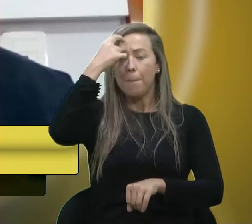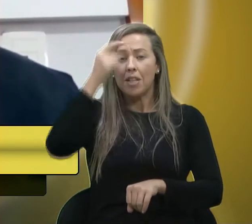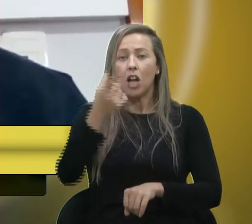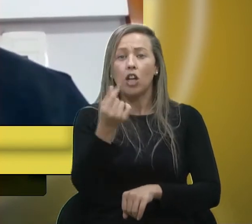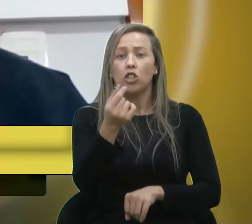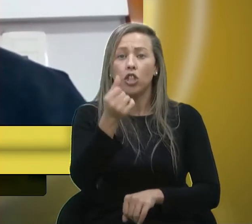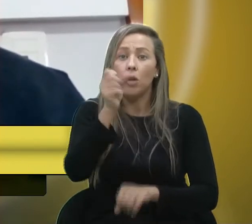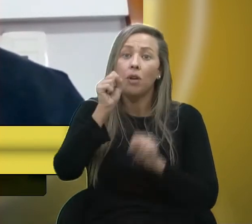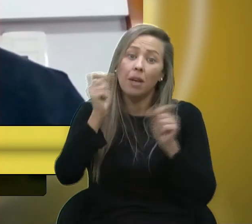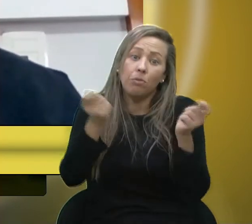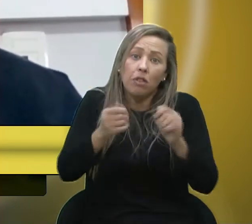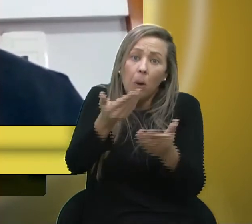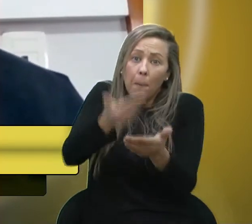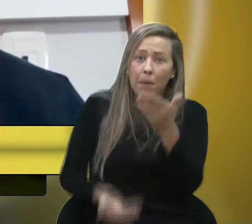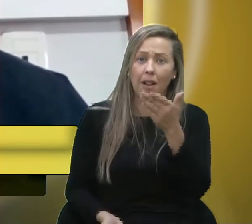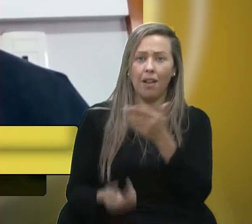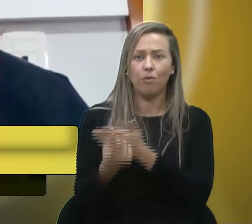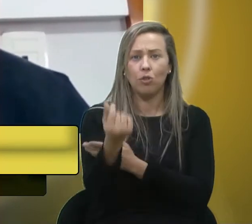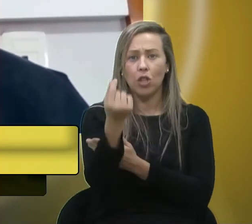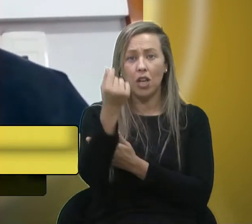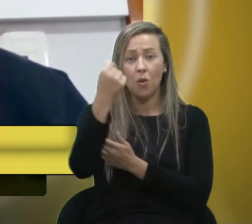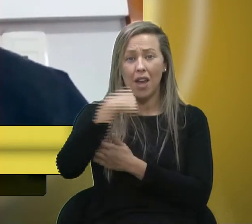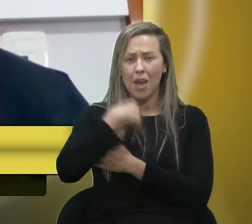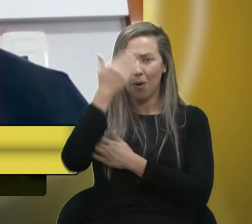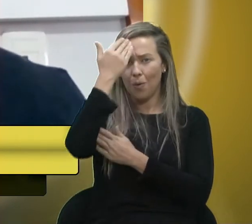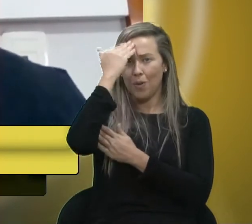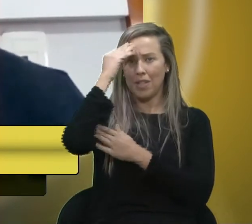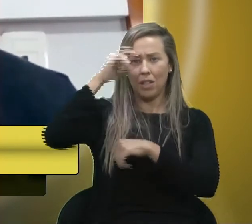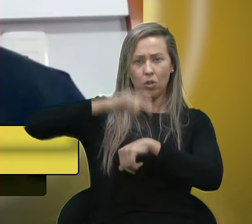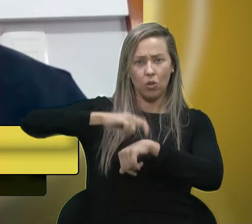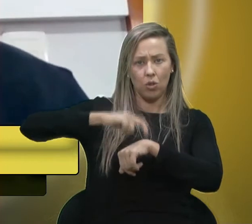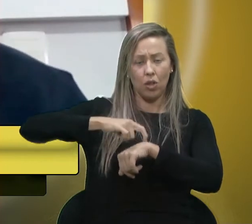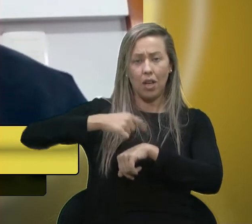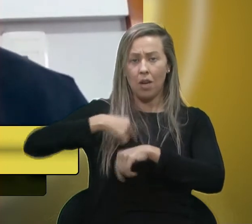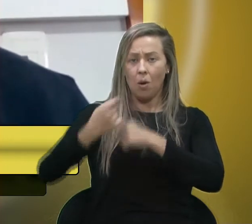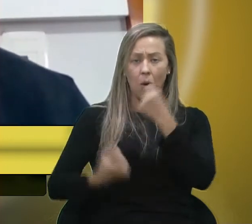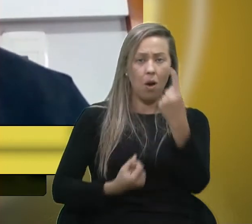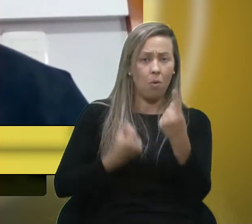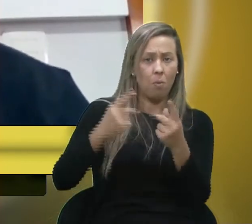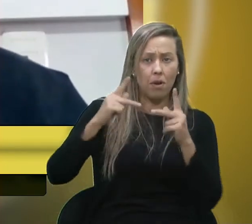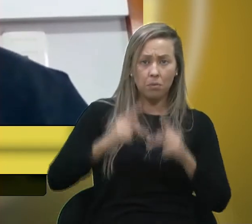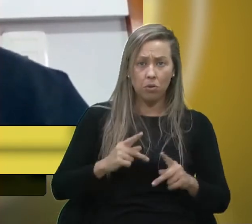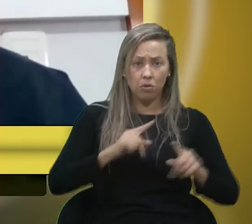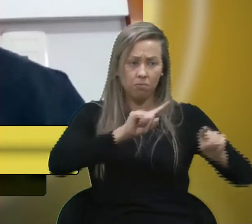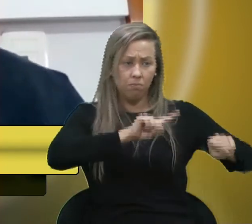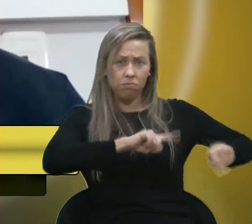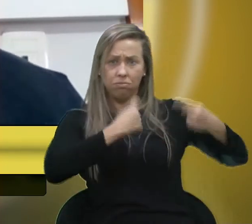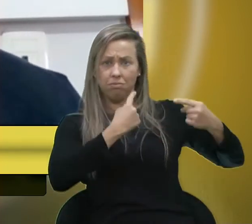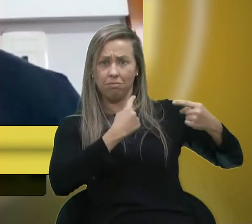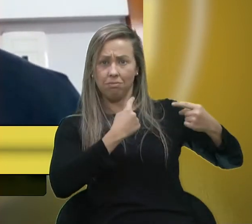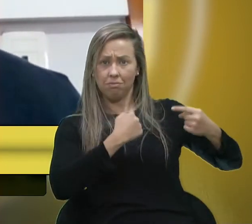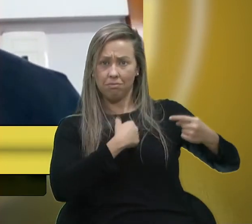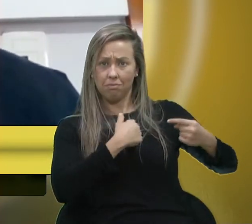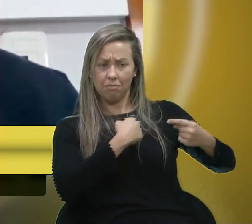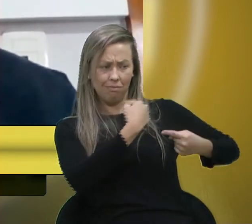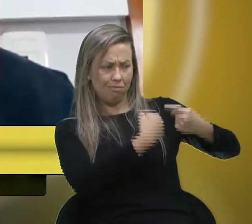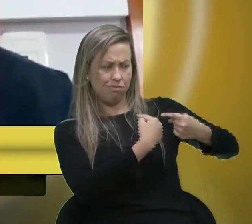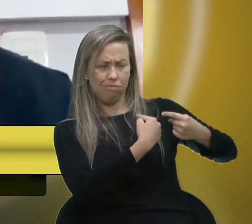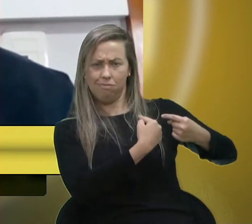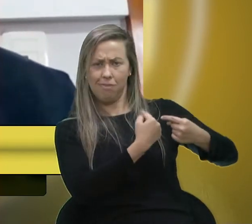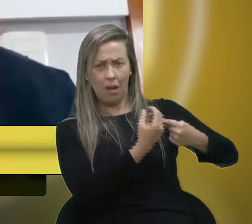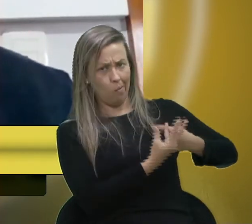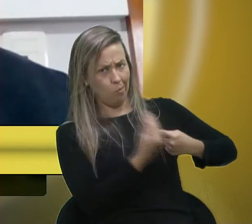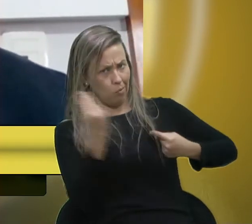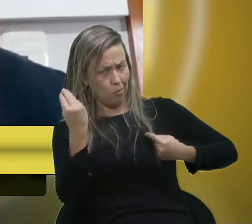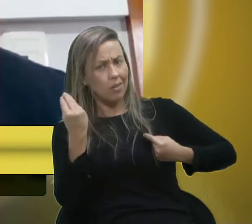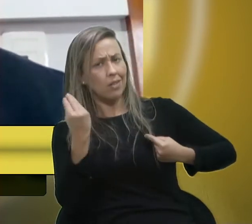perdido, isso era meu entendimento na época, e fui por algumas pessoas criticado, né, e não tão poucas, né,